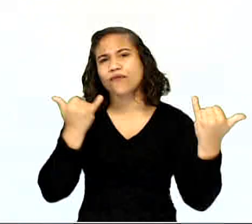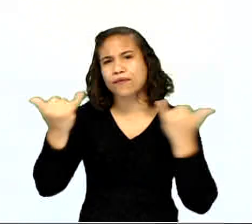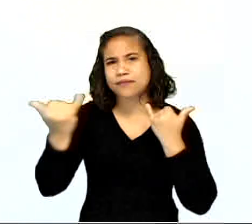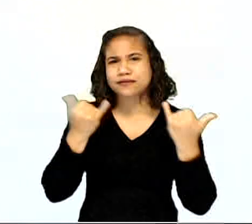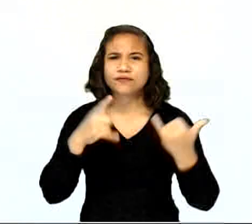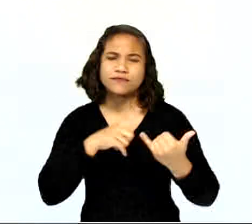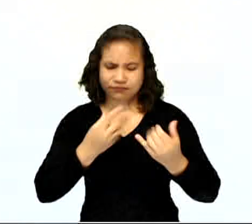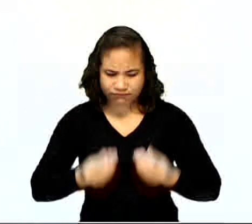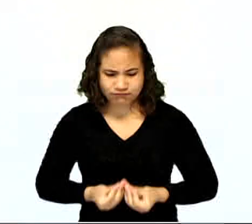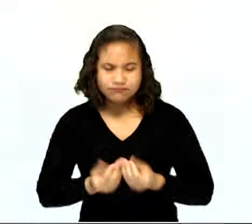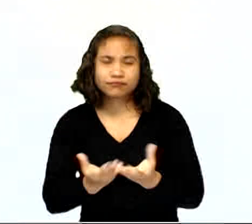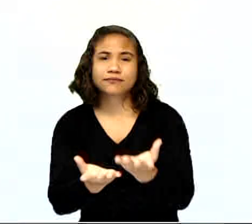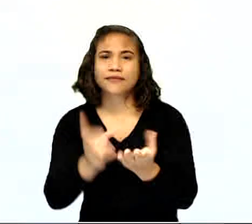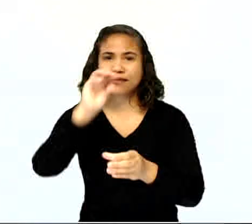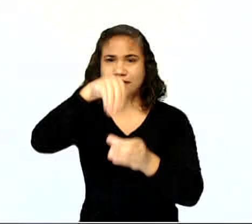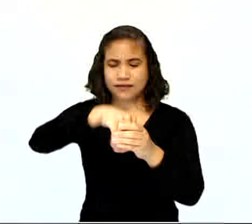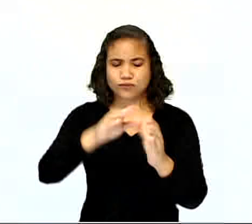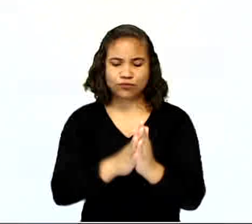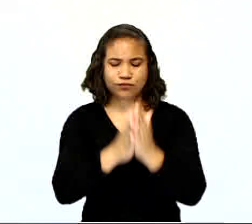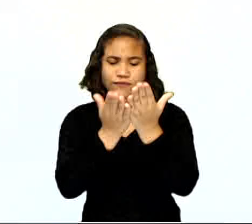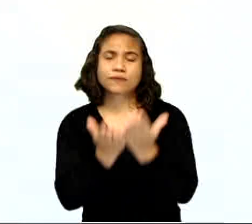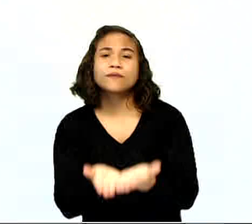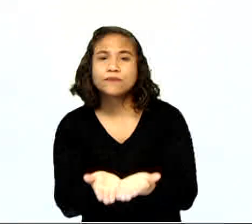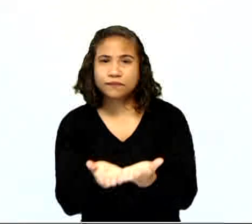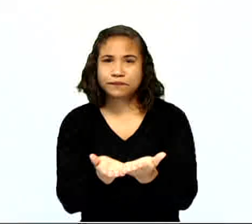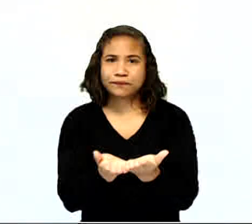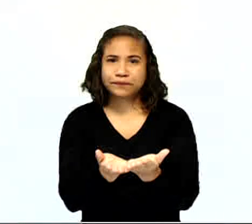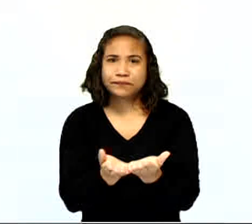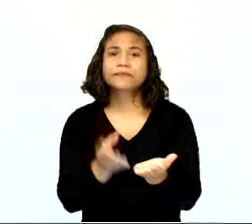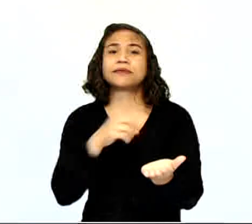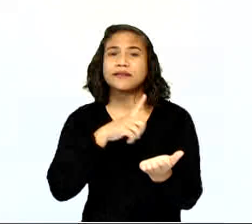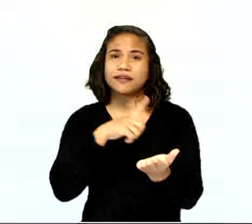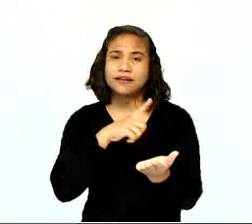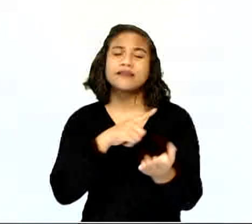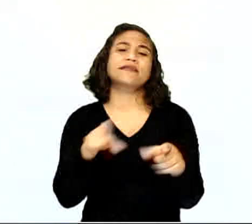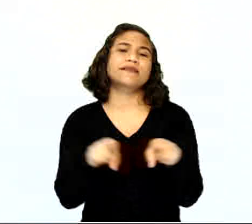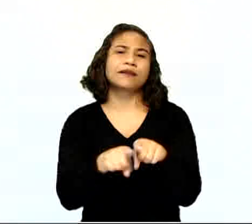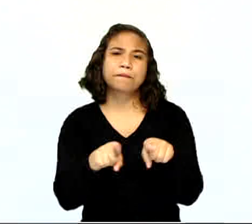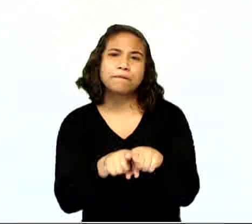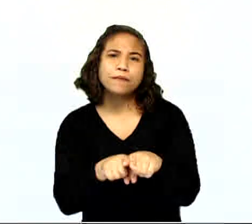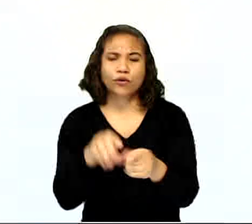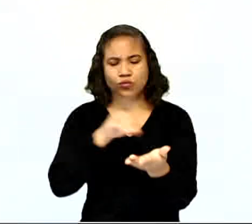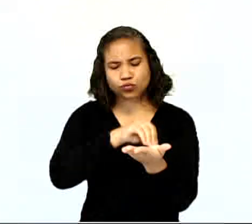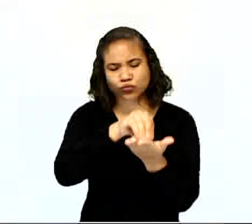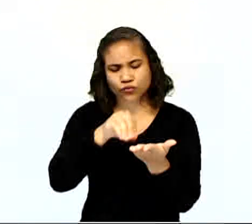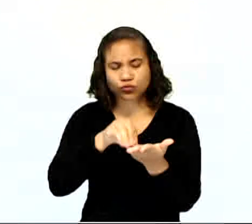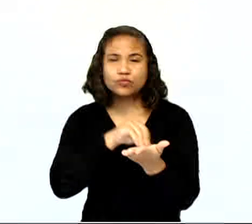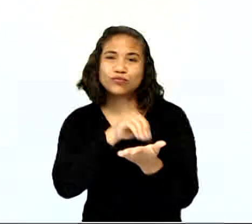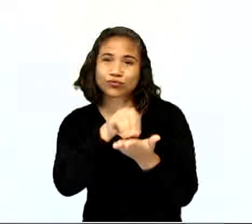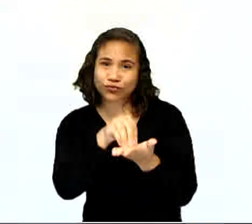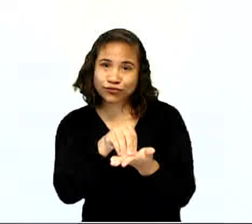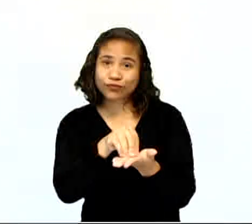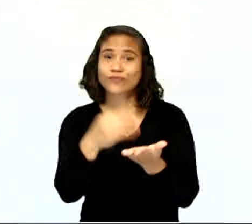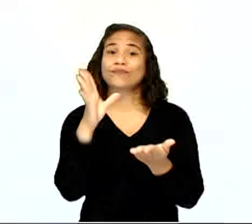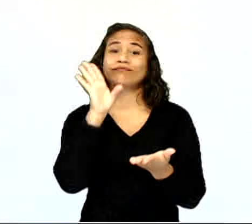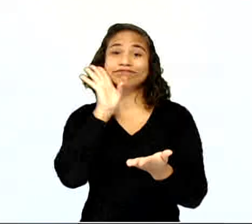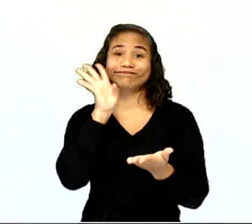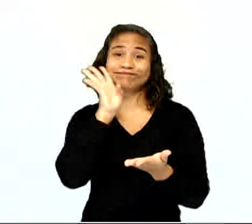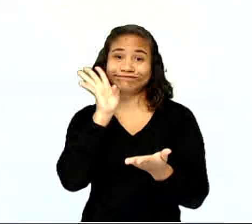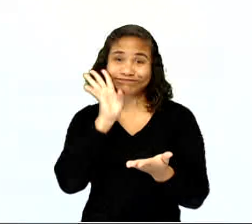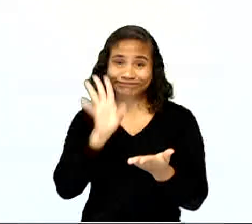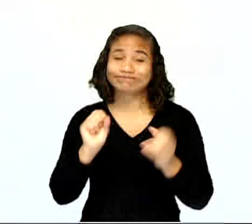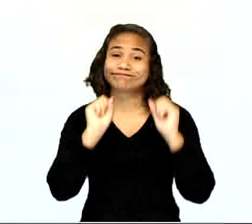trouxemos estarão nesse livreto. E haverá também um jogo de tabuleiro. Ok?